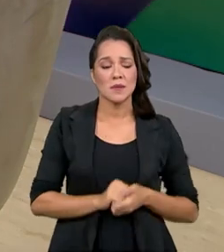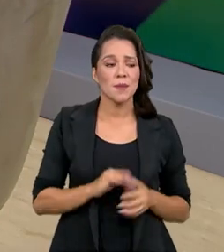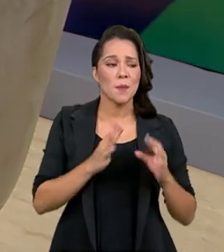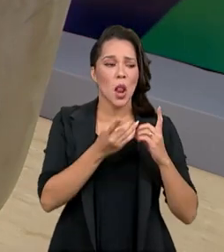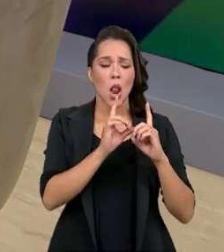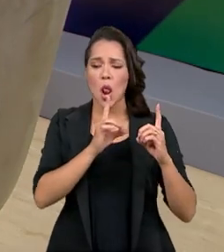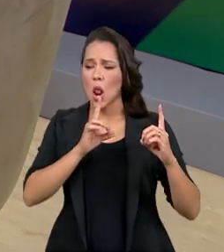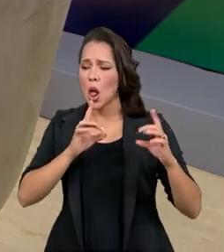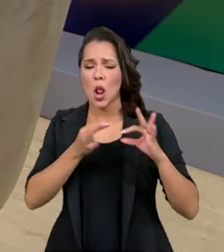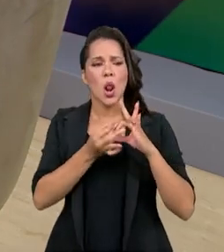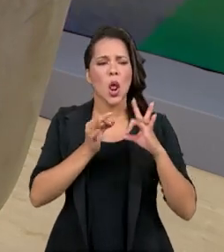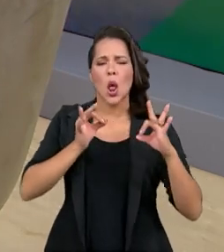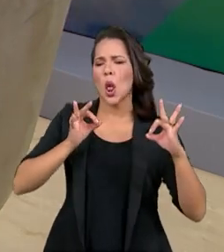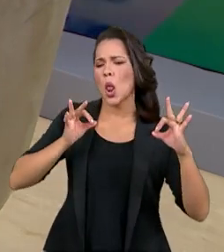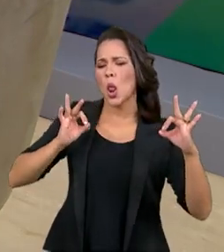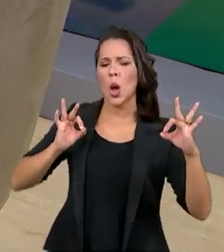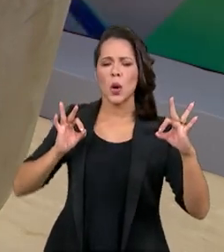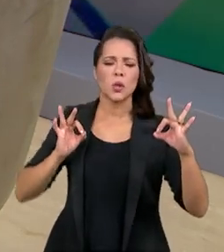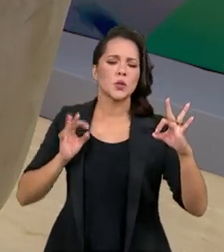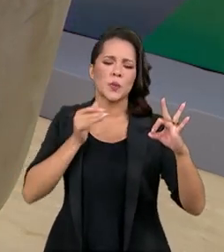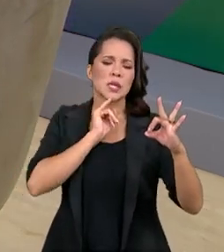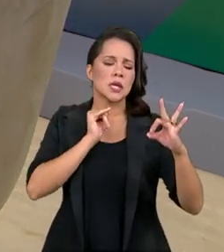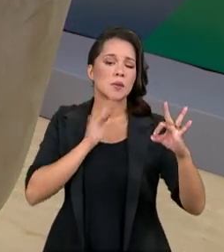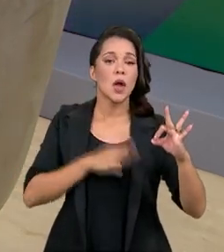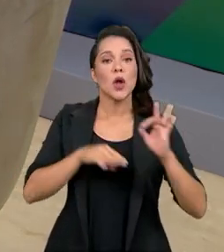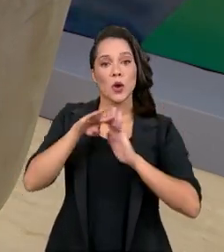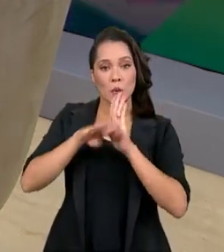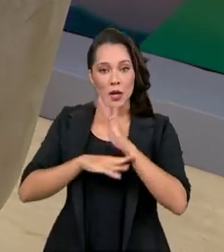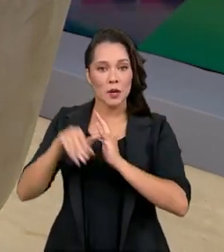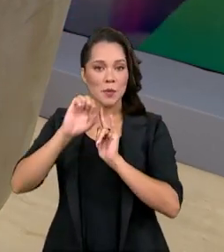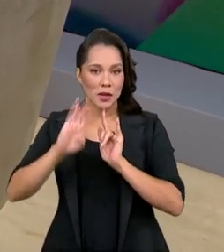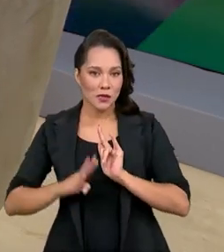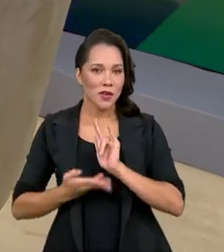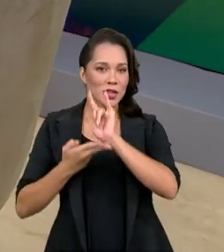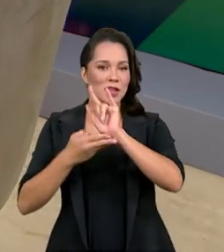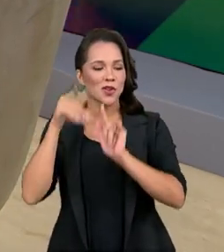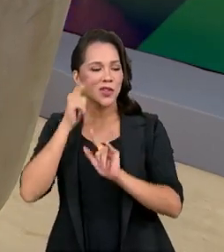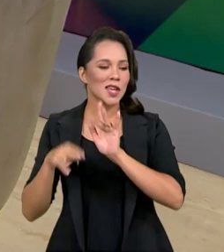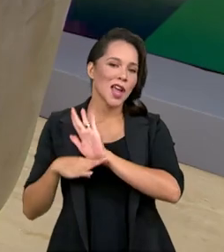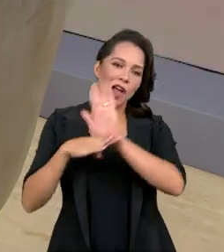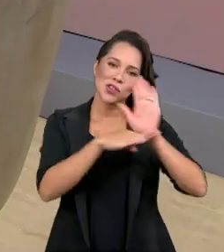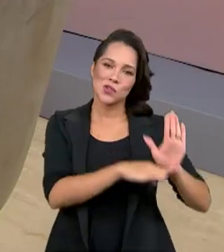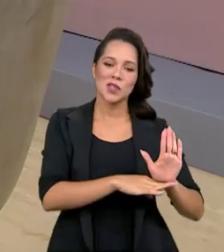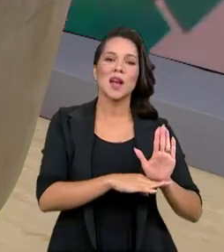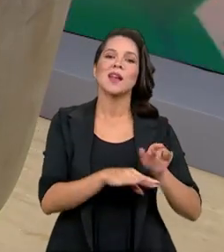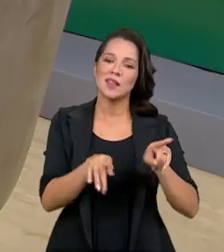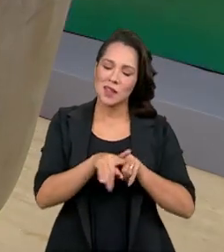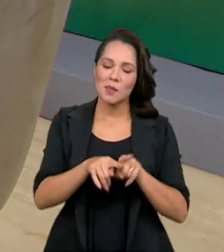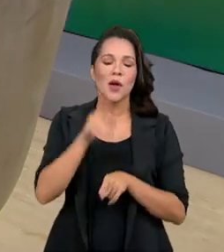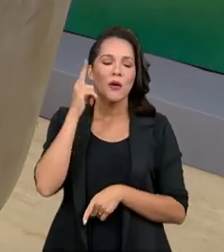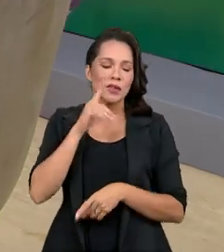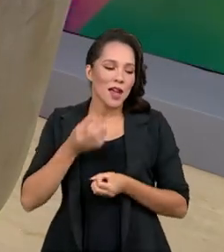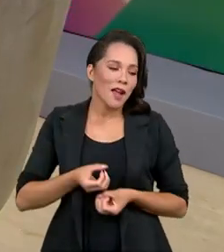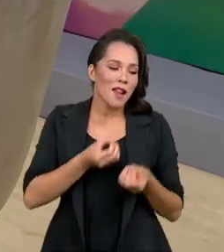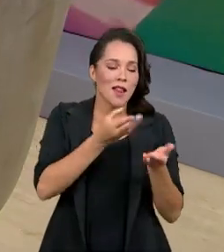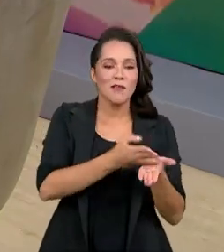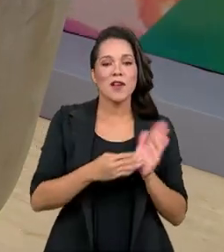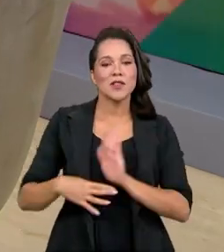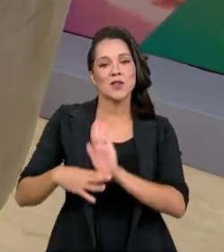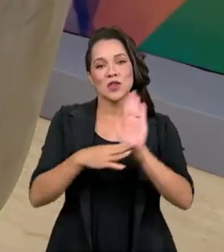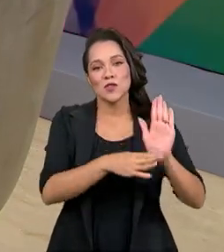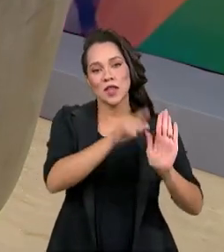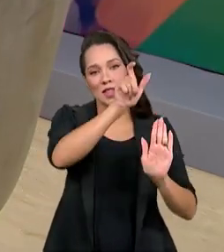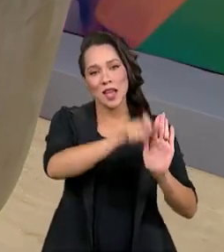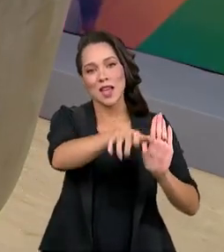distante, no outro lado do país. Através do programa também você consegue ajudar. Nós conseguimos levar a sua ajuda